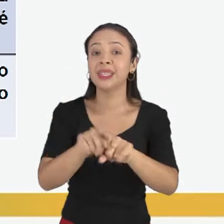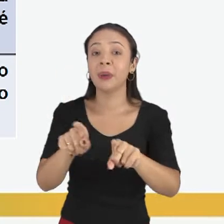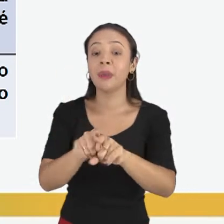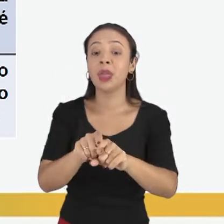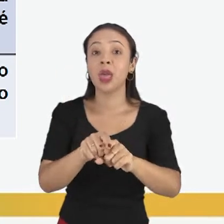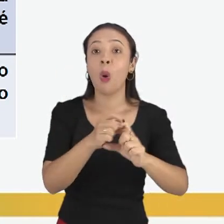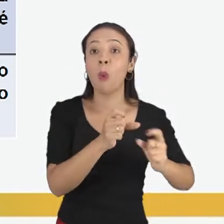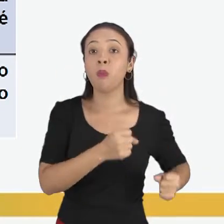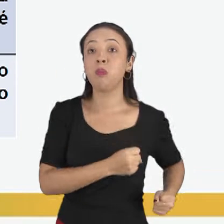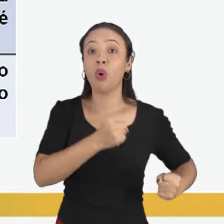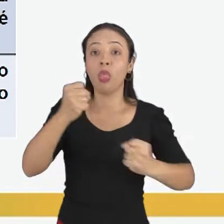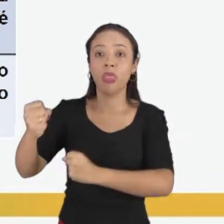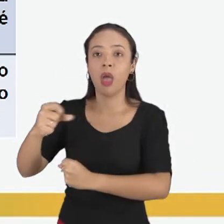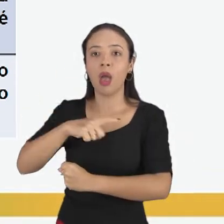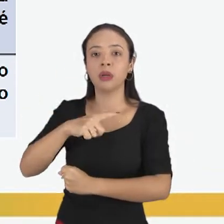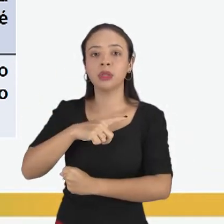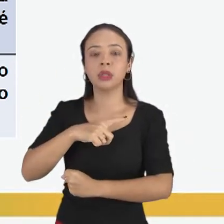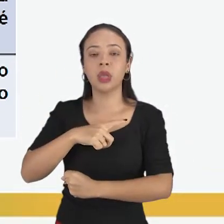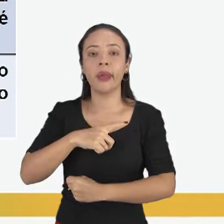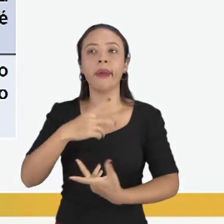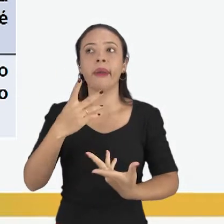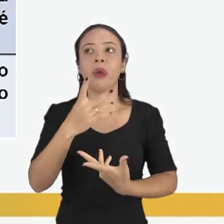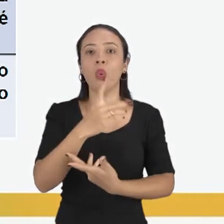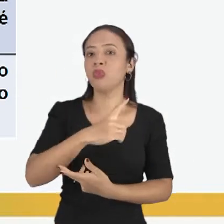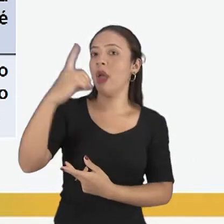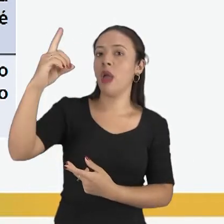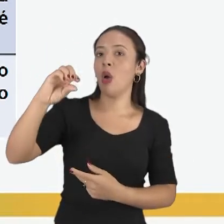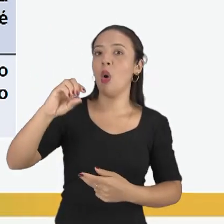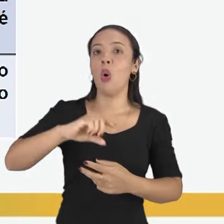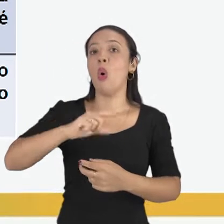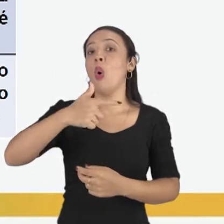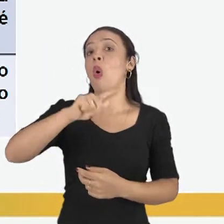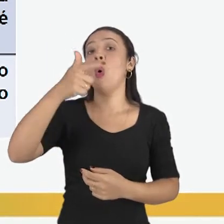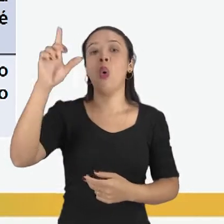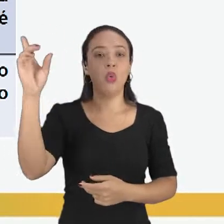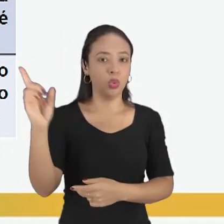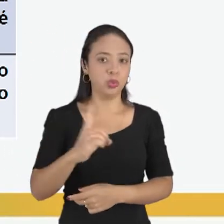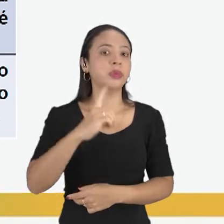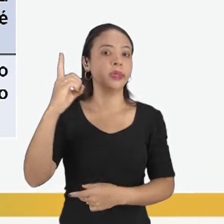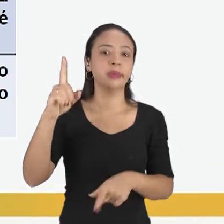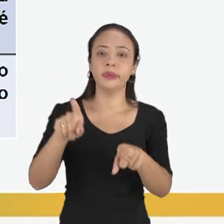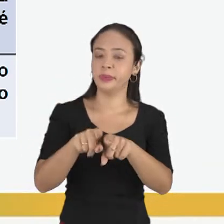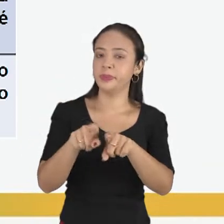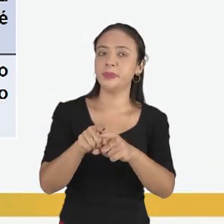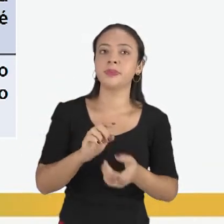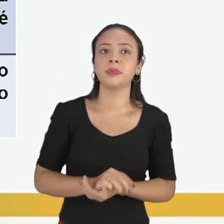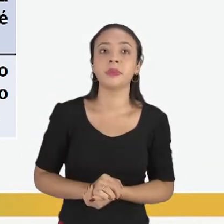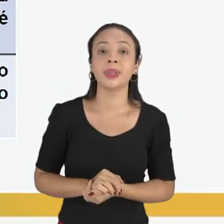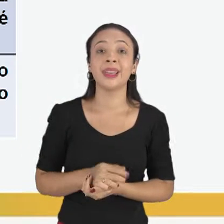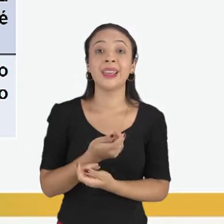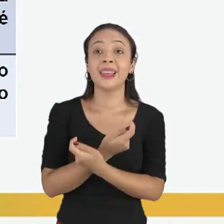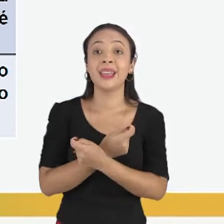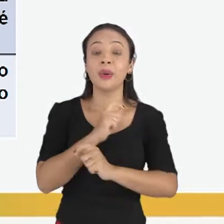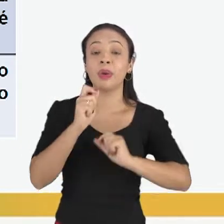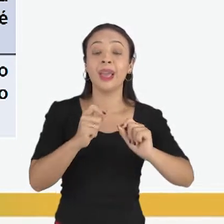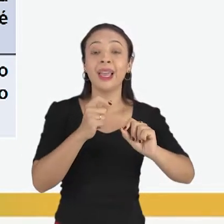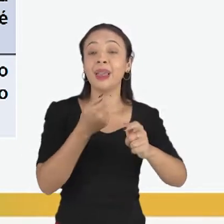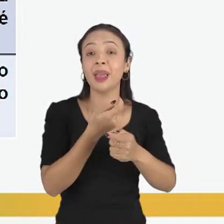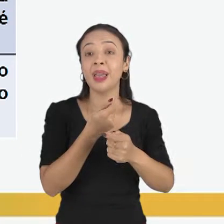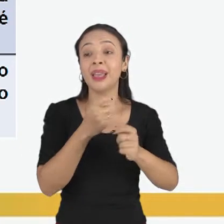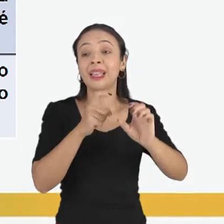divindade. Ela é transcendental, está para além do mundo físico, que é totalmente independente do universo material,